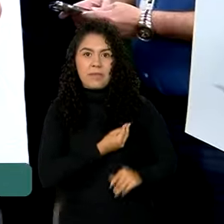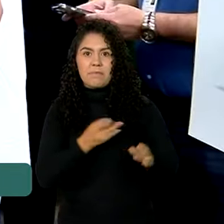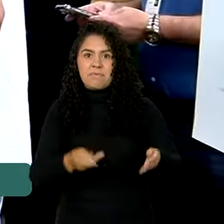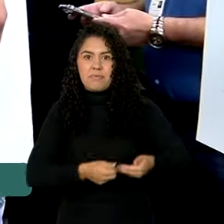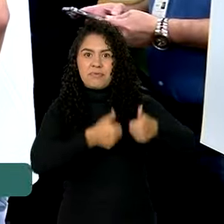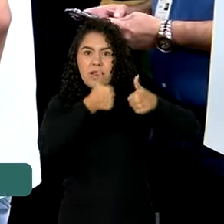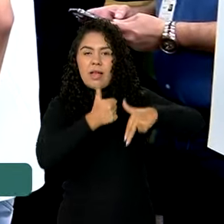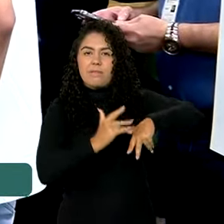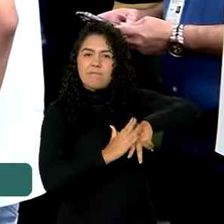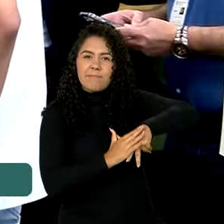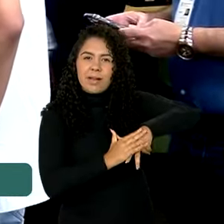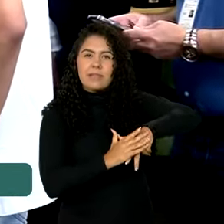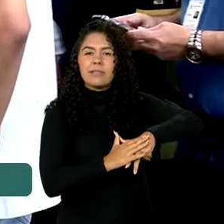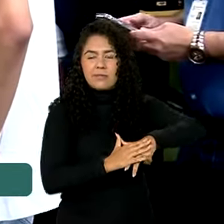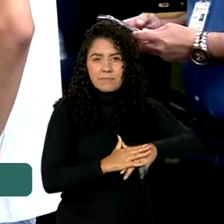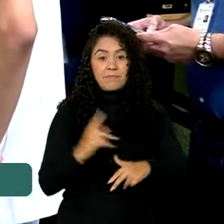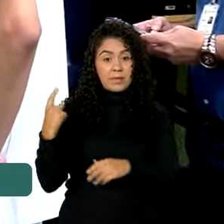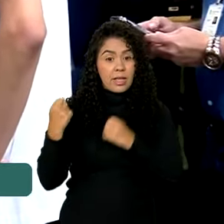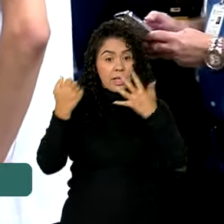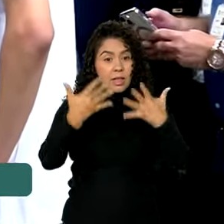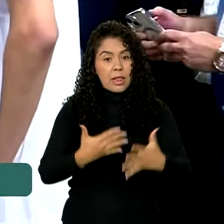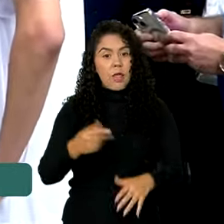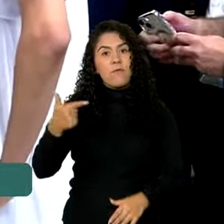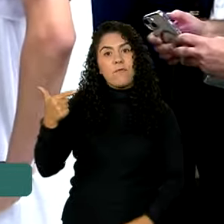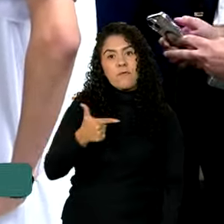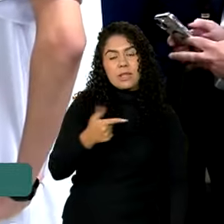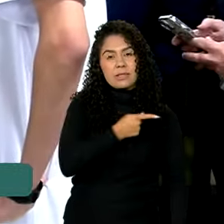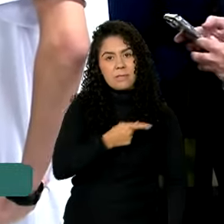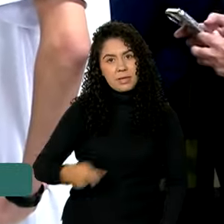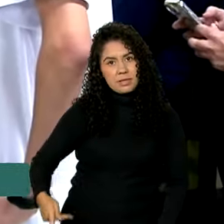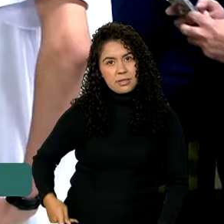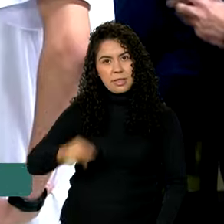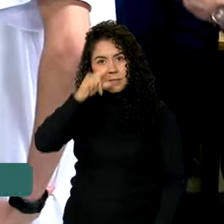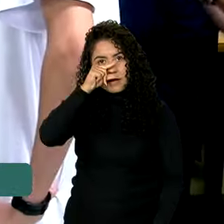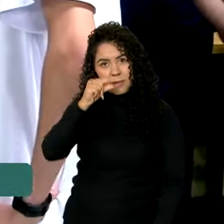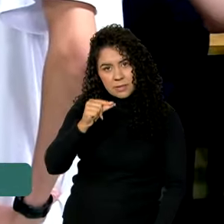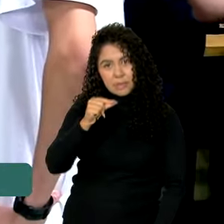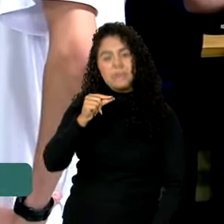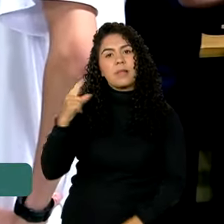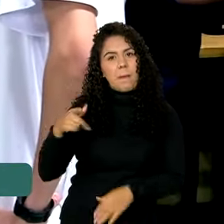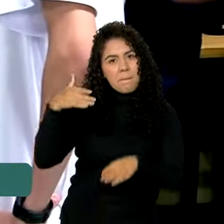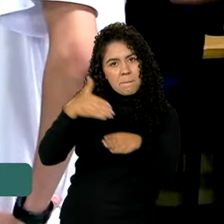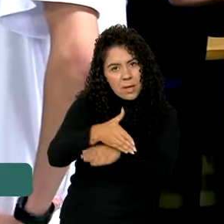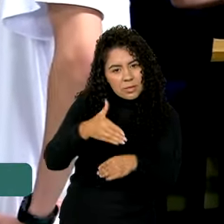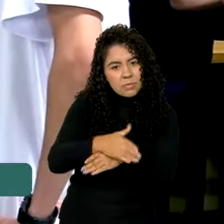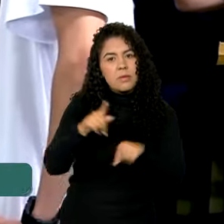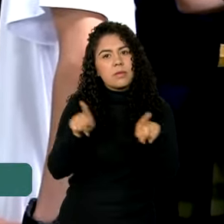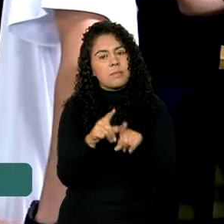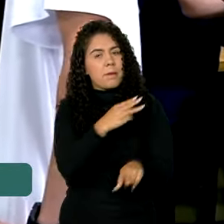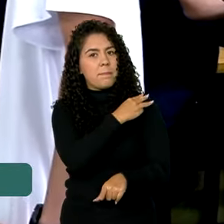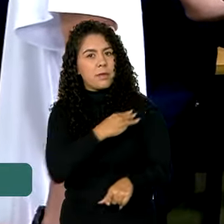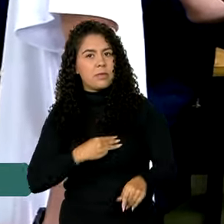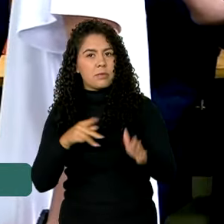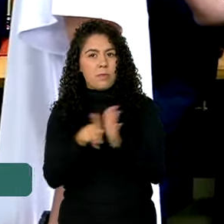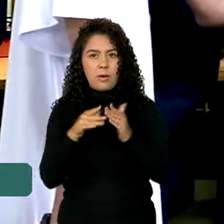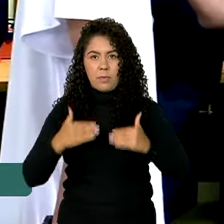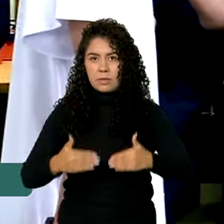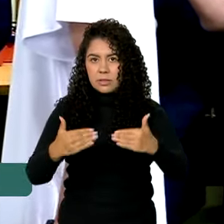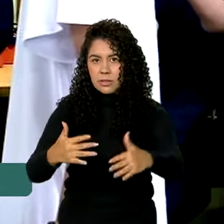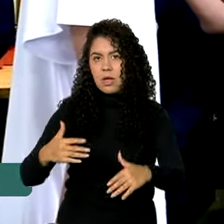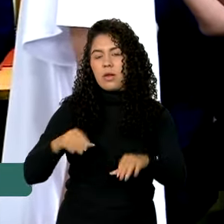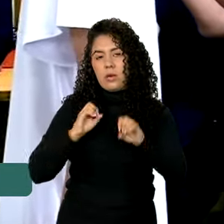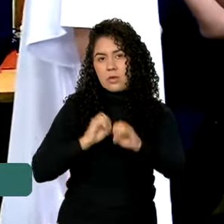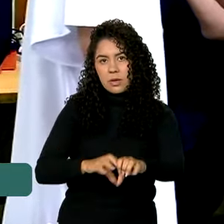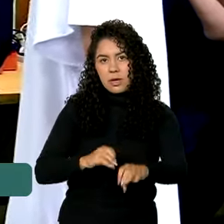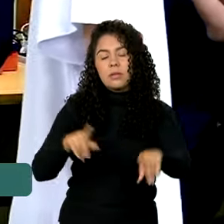Também participaram da visita o vice-presidente Geraldo Alckmin, o ministro da Educação Camilo Santana, o